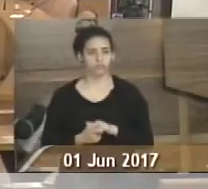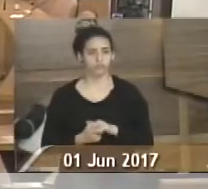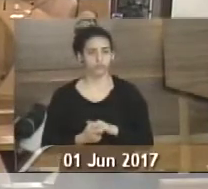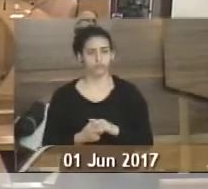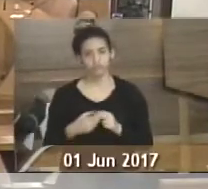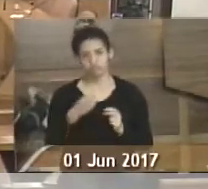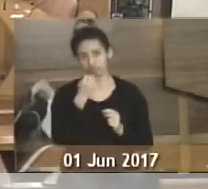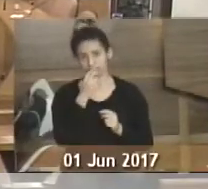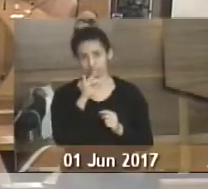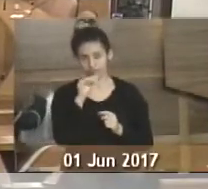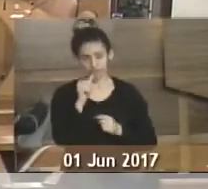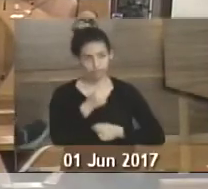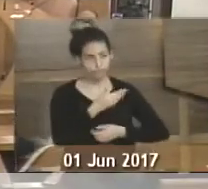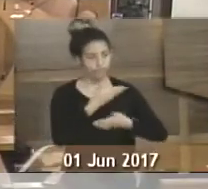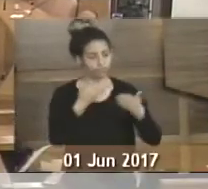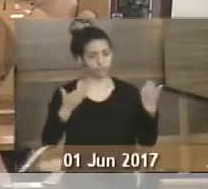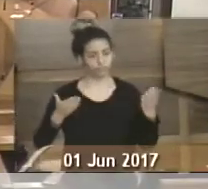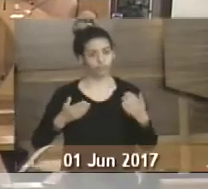Bom dia a todos.